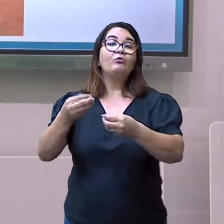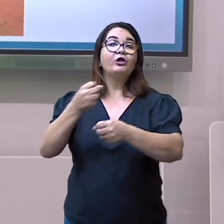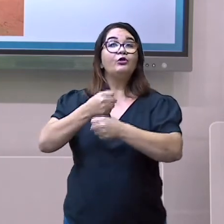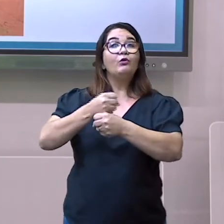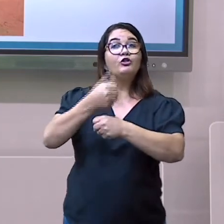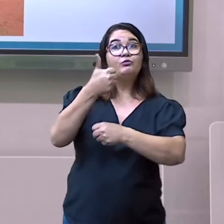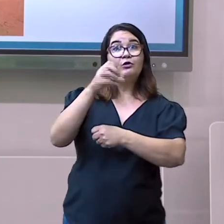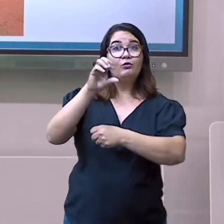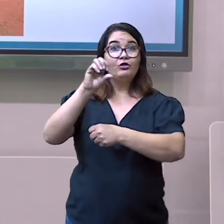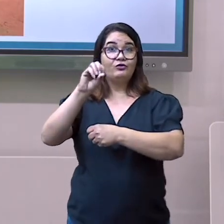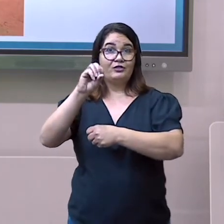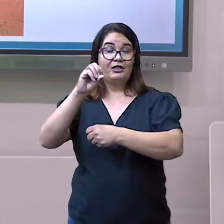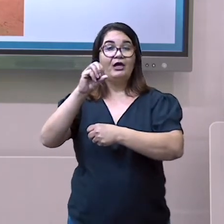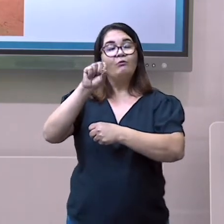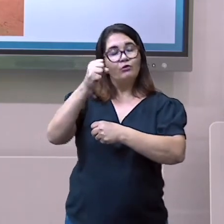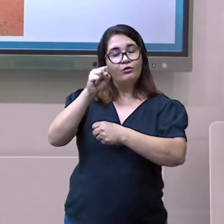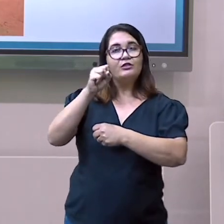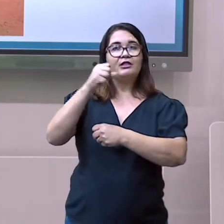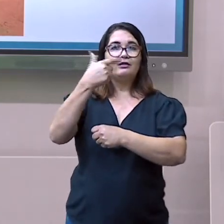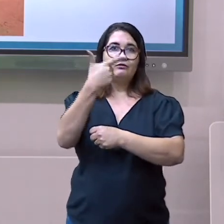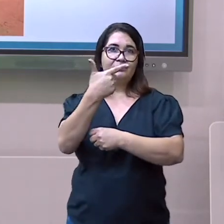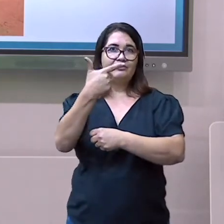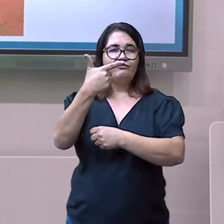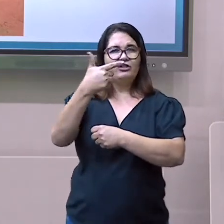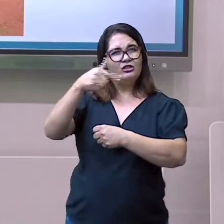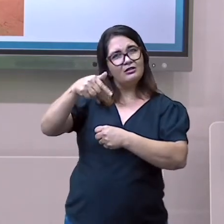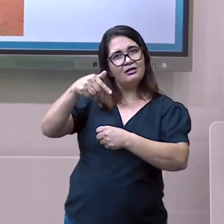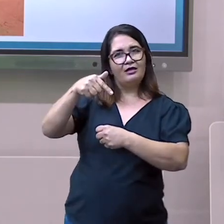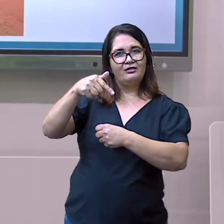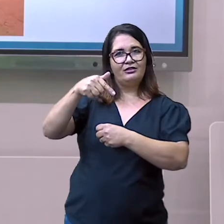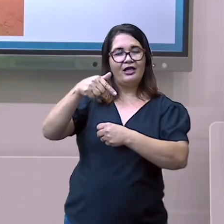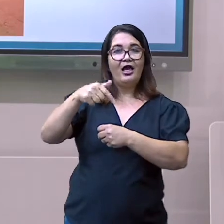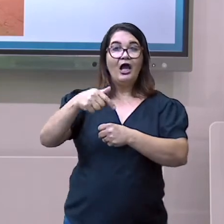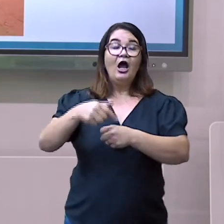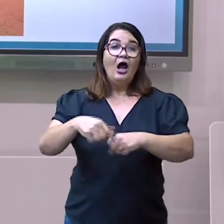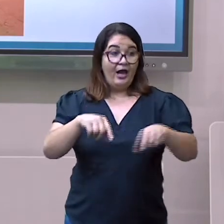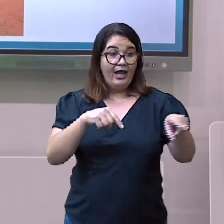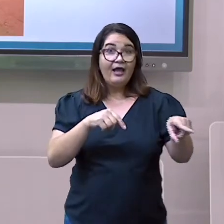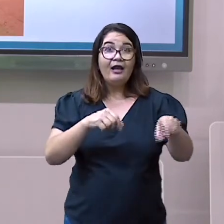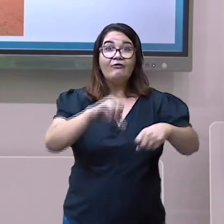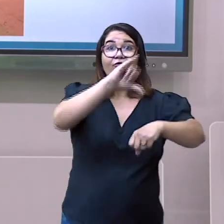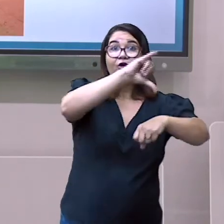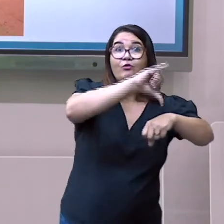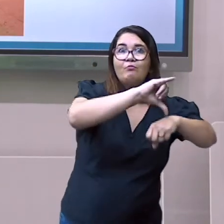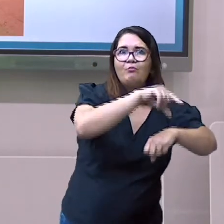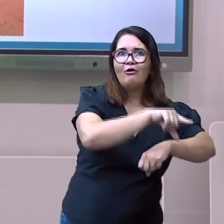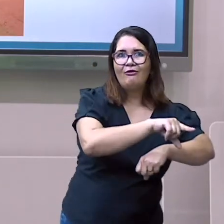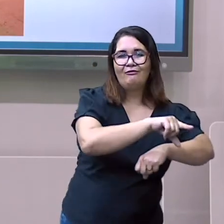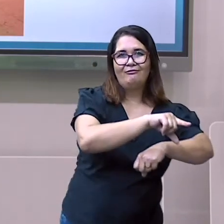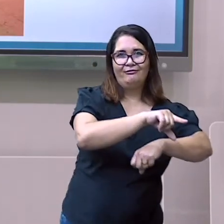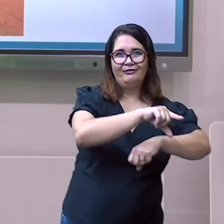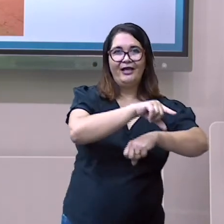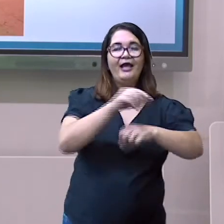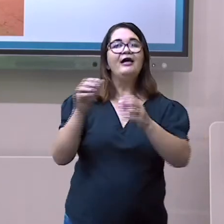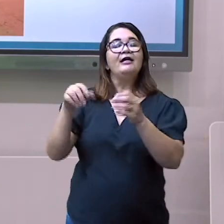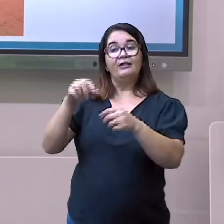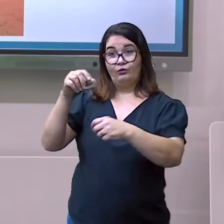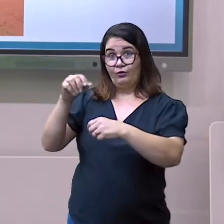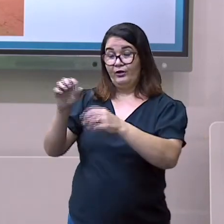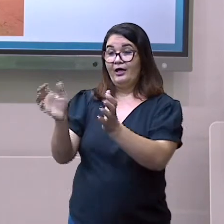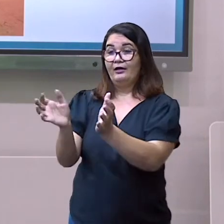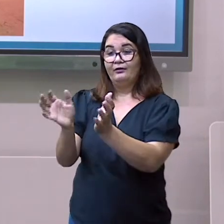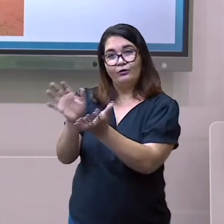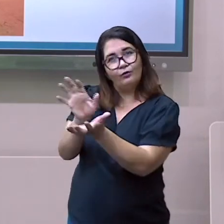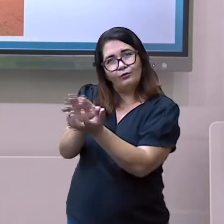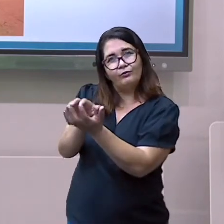foi escolhida como capital de Pernambuco. No século XIX, Olinda voltou a crescer.